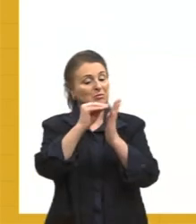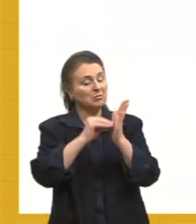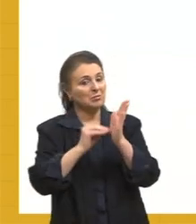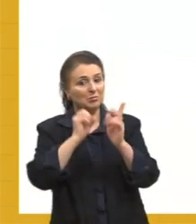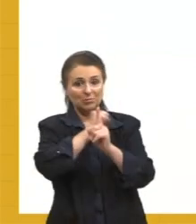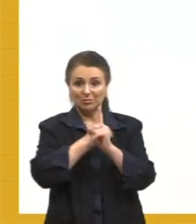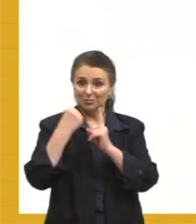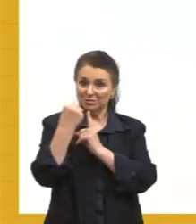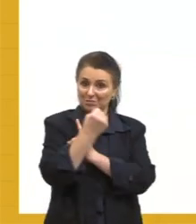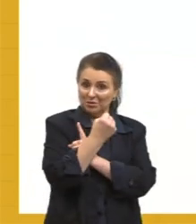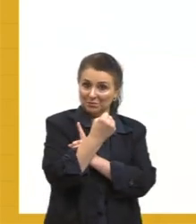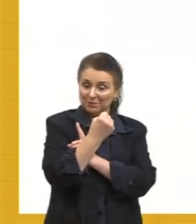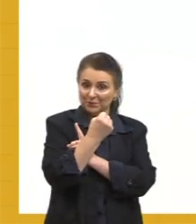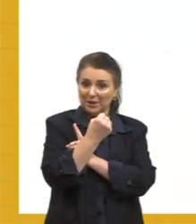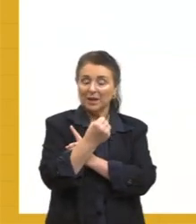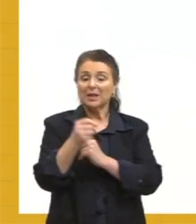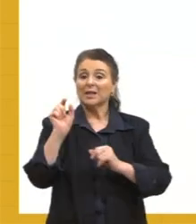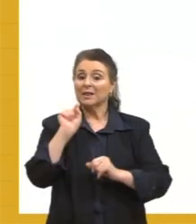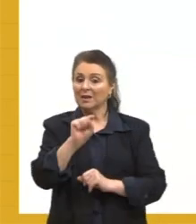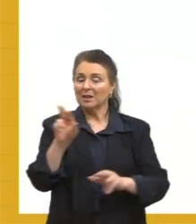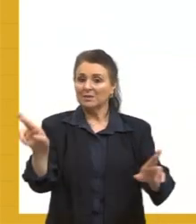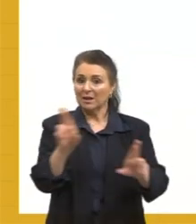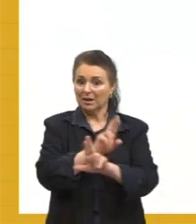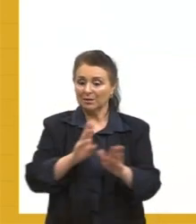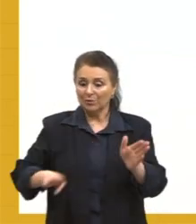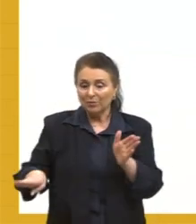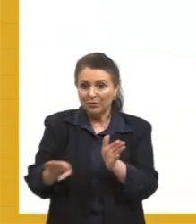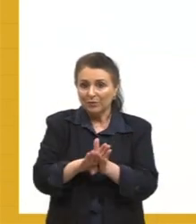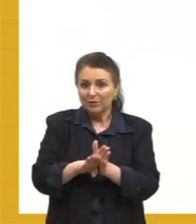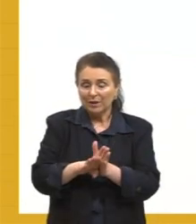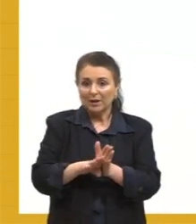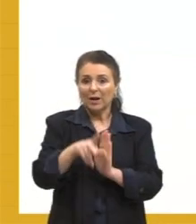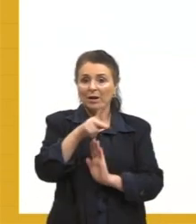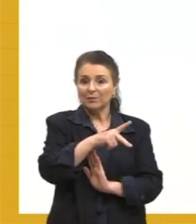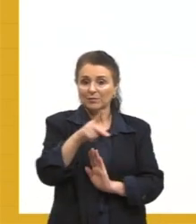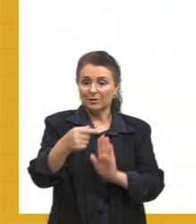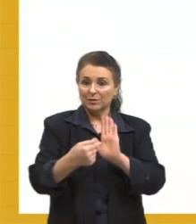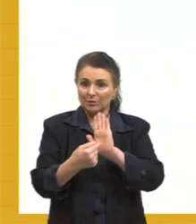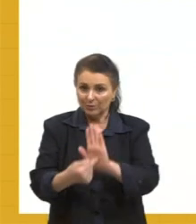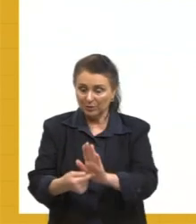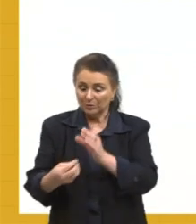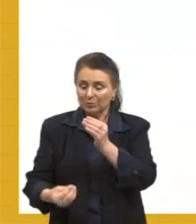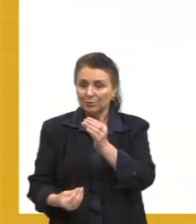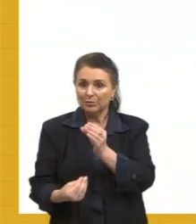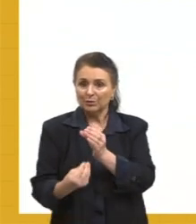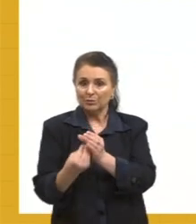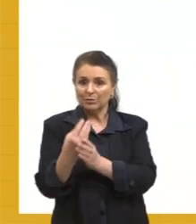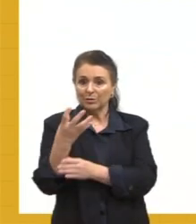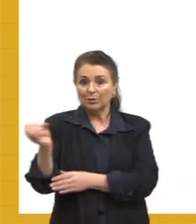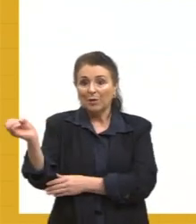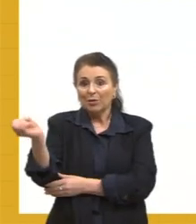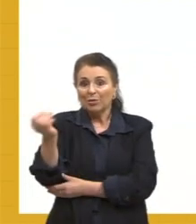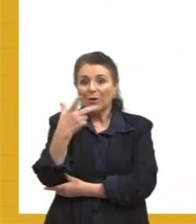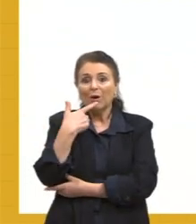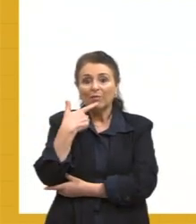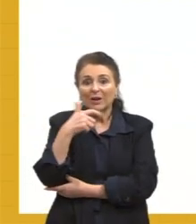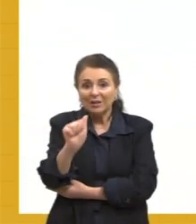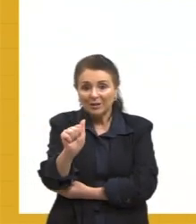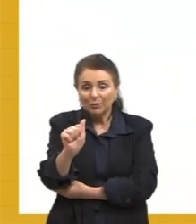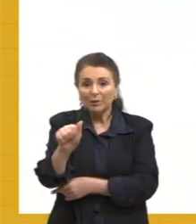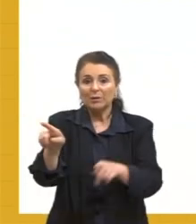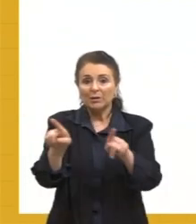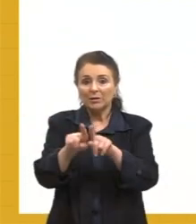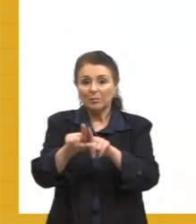dessa relação de fronteiras, eu trouxe para vocês aí o surgimento de uma nova língua e de um novo